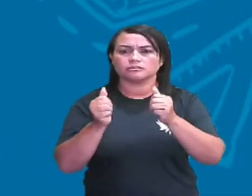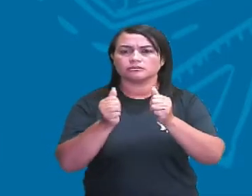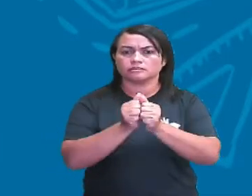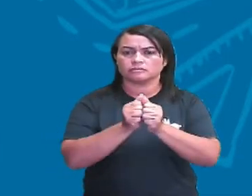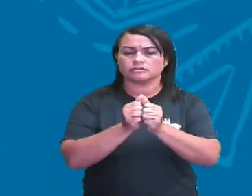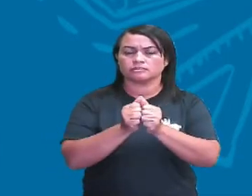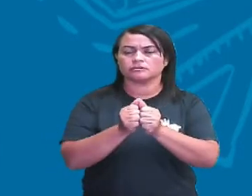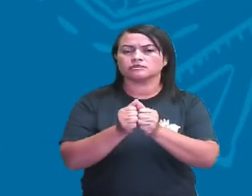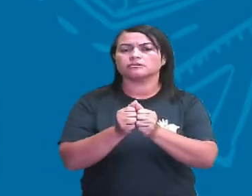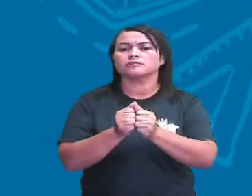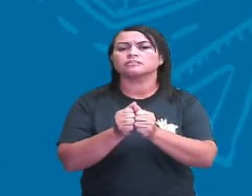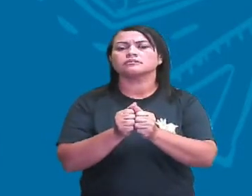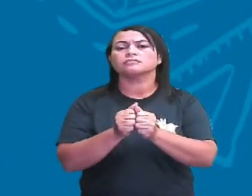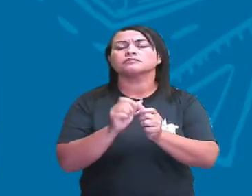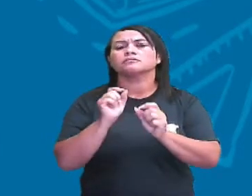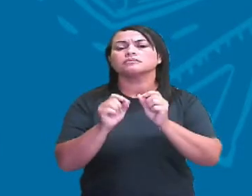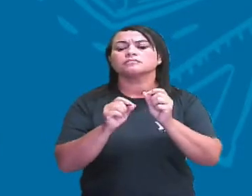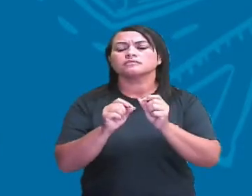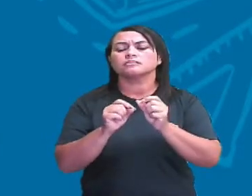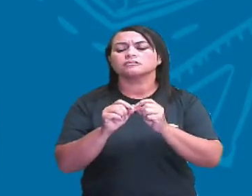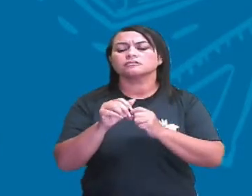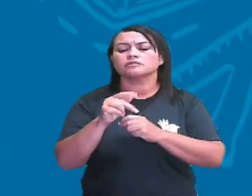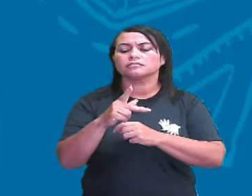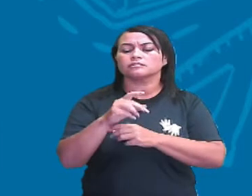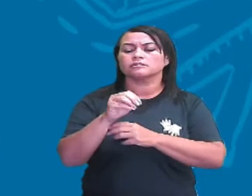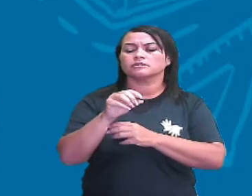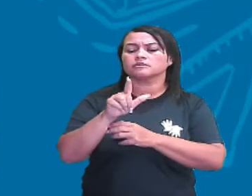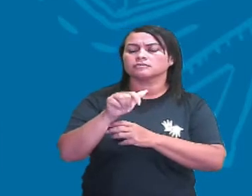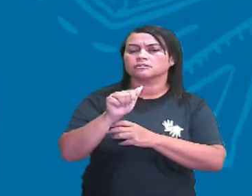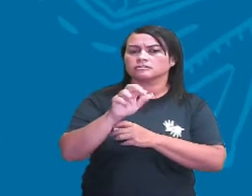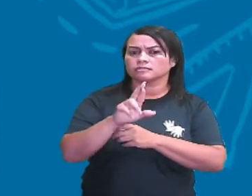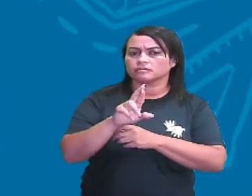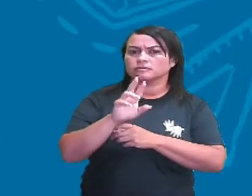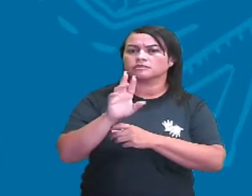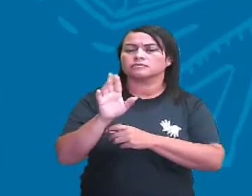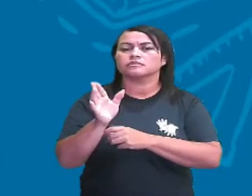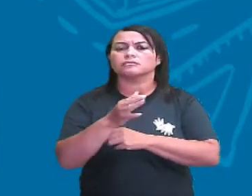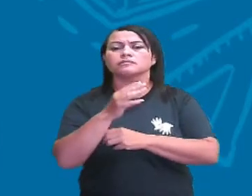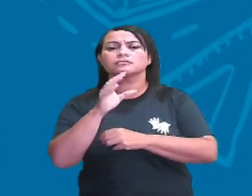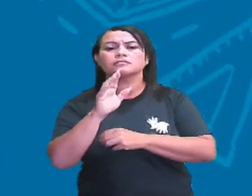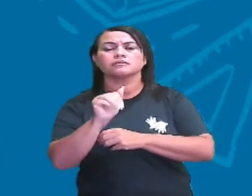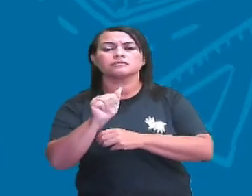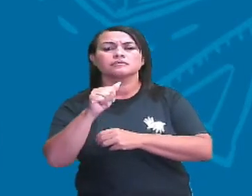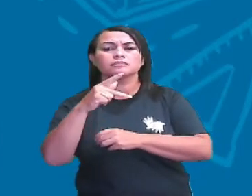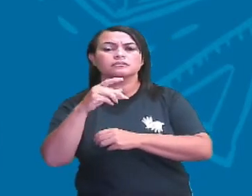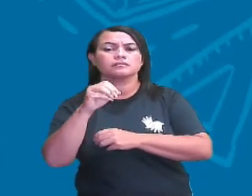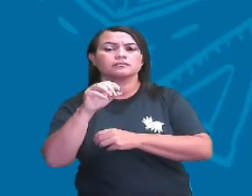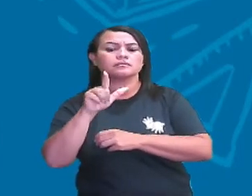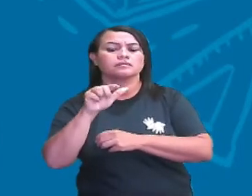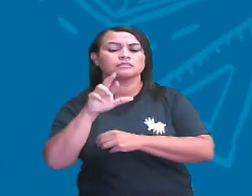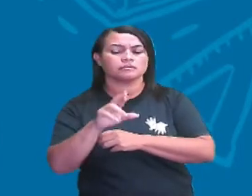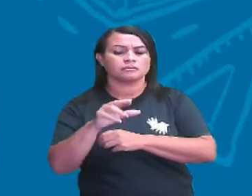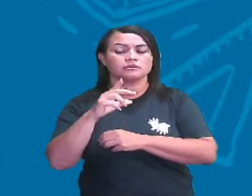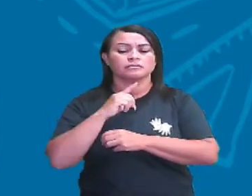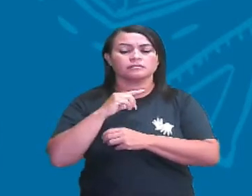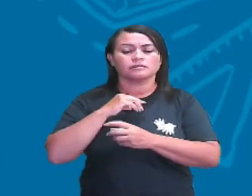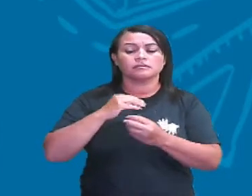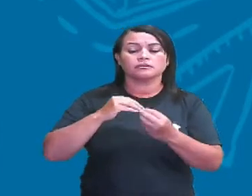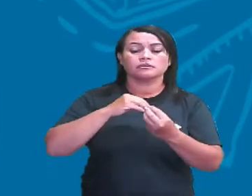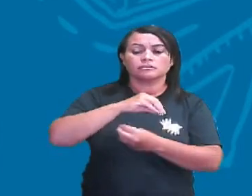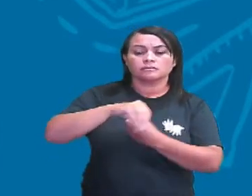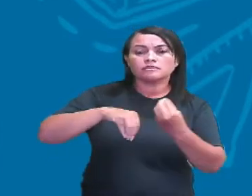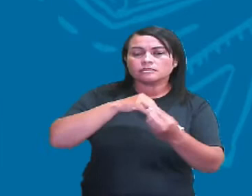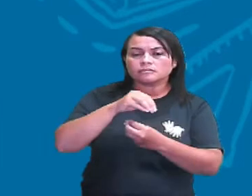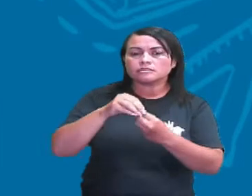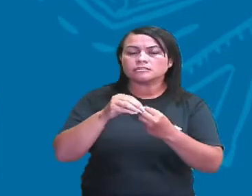uma extremidade polar e uma parte apolar. Essa parte polar interage com a molécula da água,